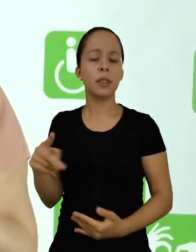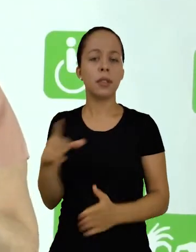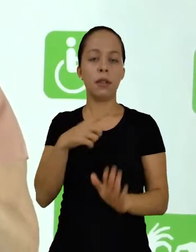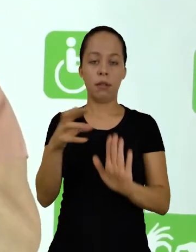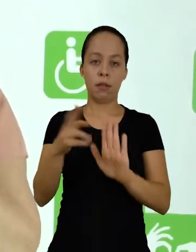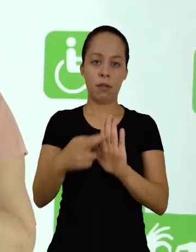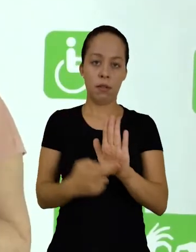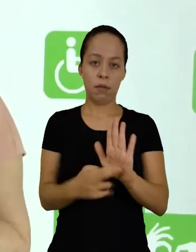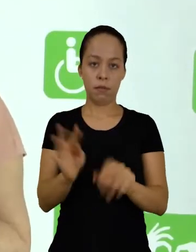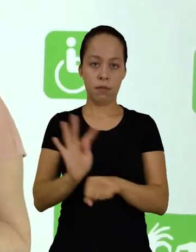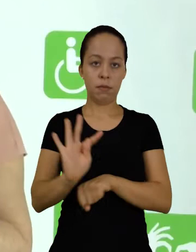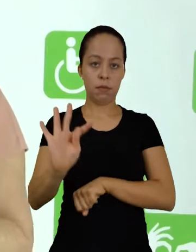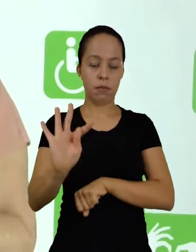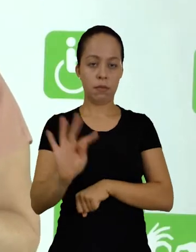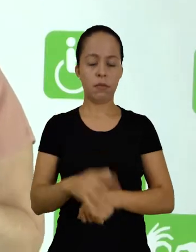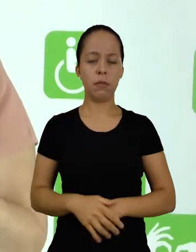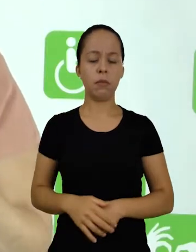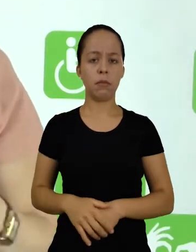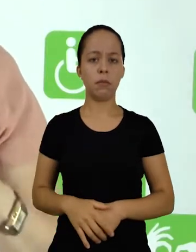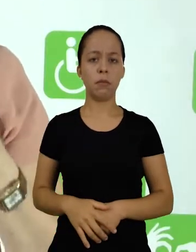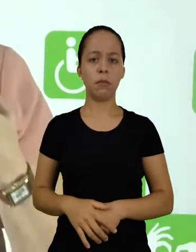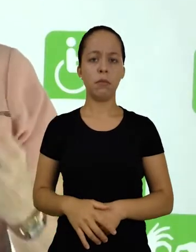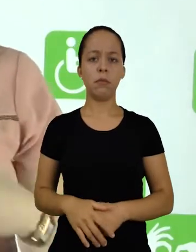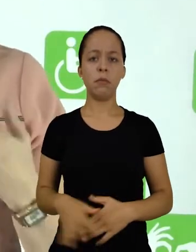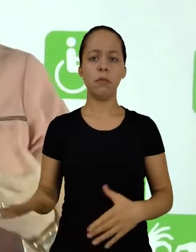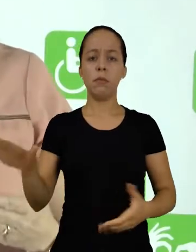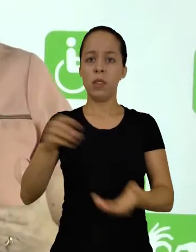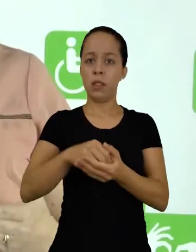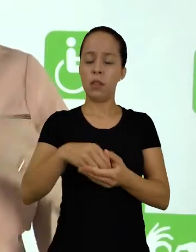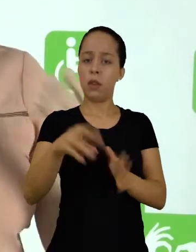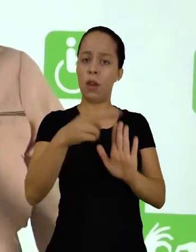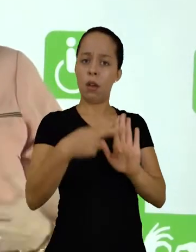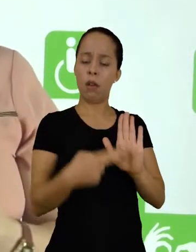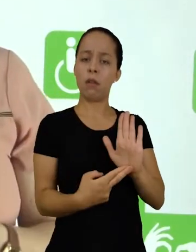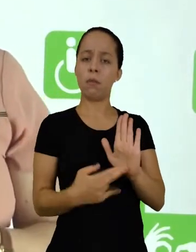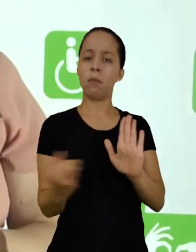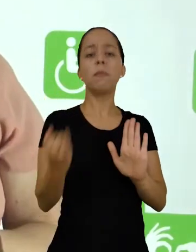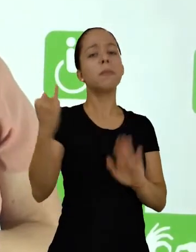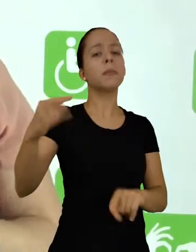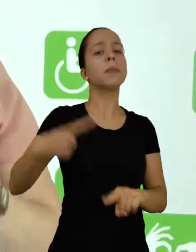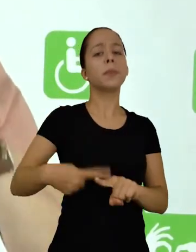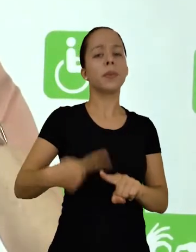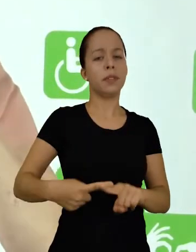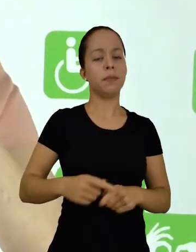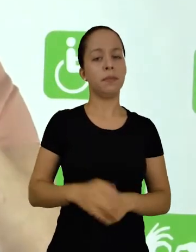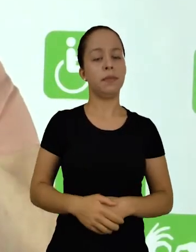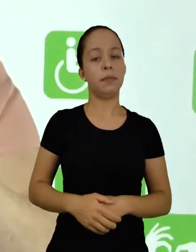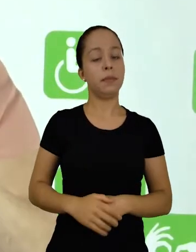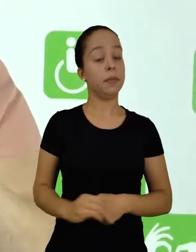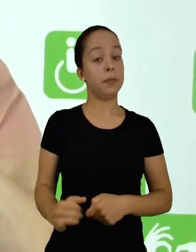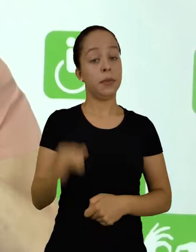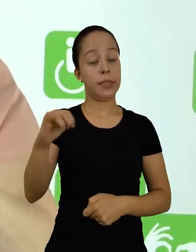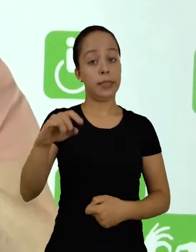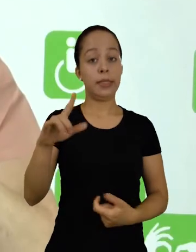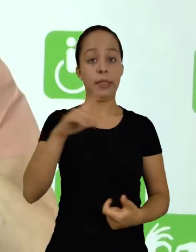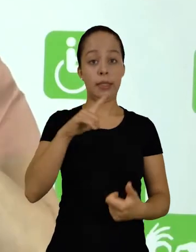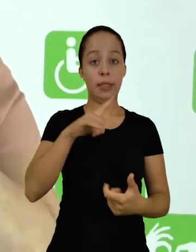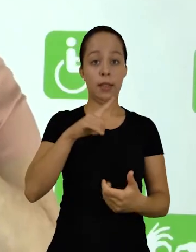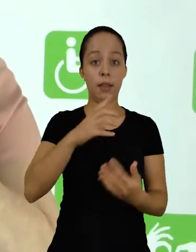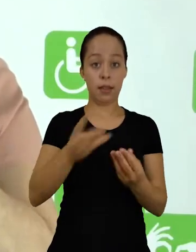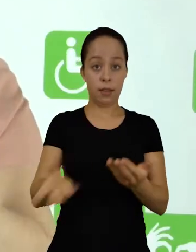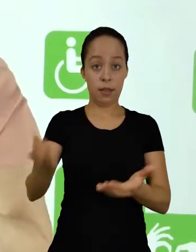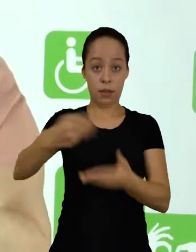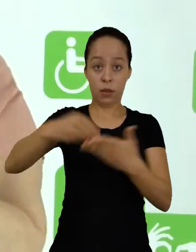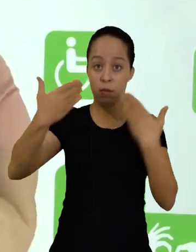estabelecido por normas técnicas. Mas qual a importância dessa normatização? A importância se dá